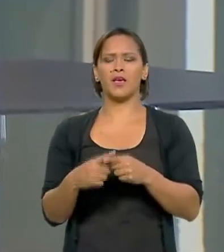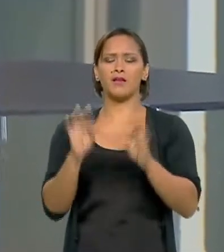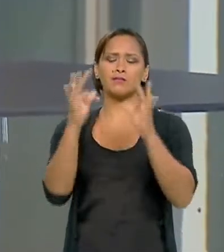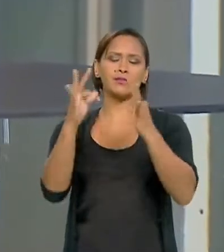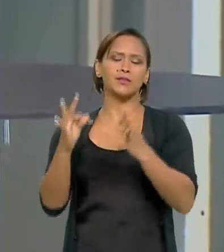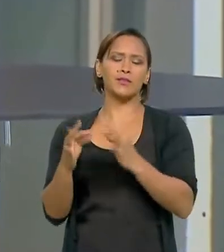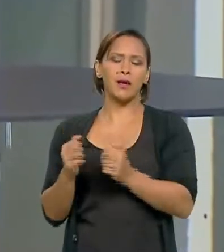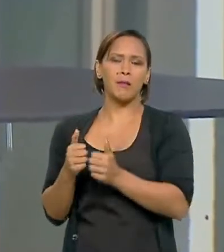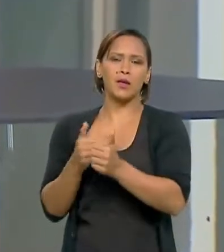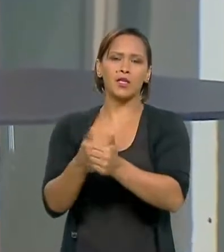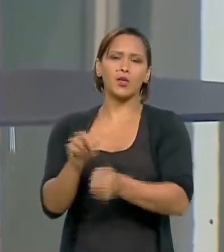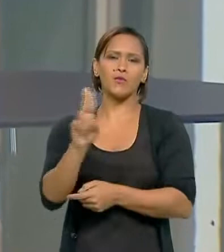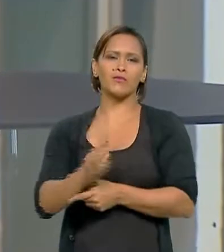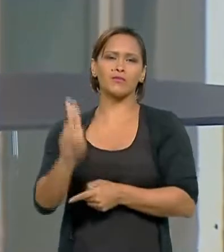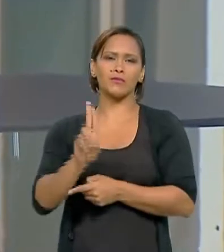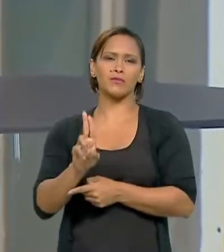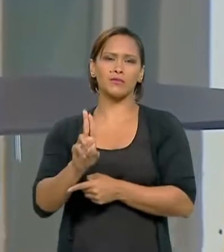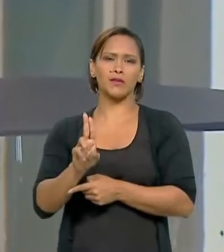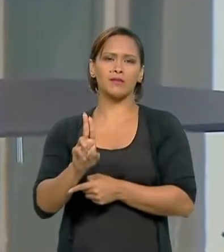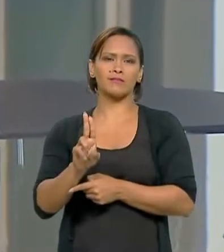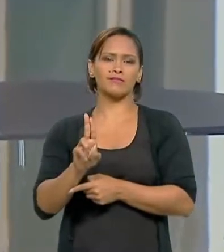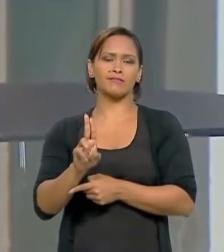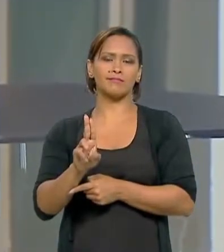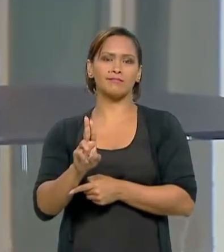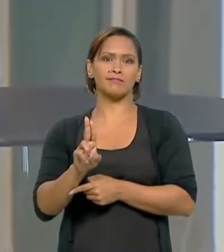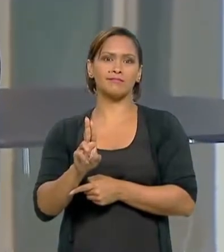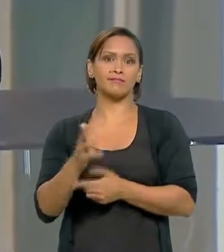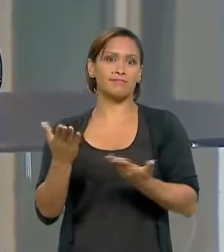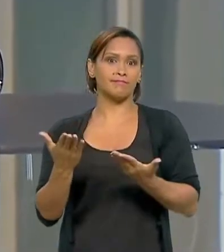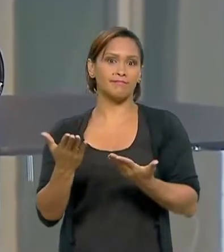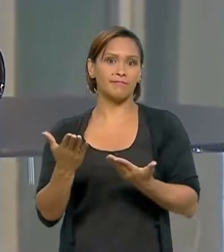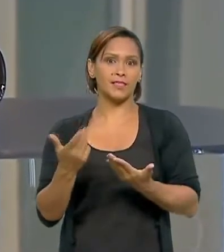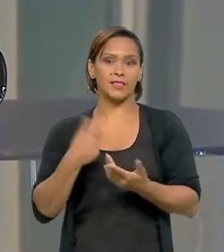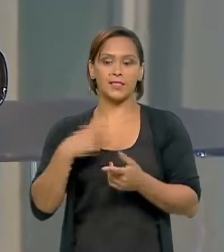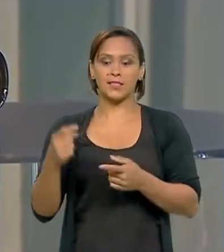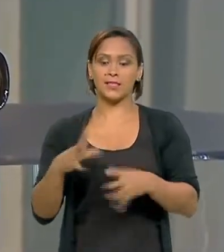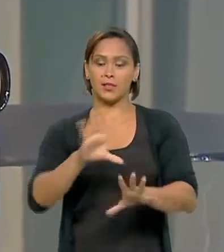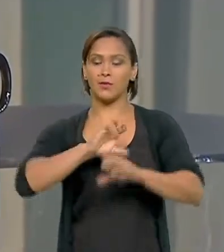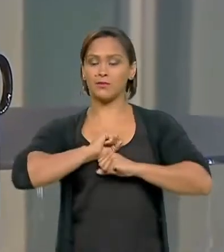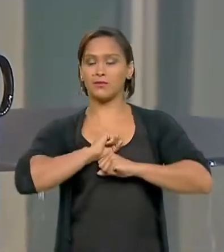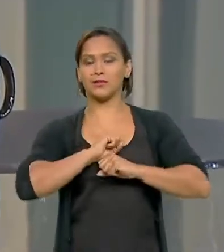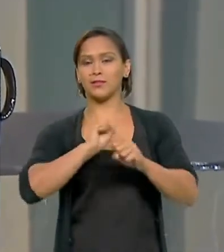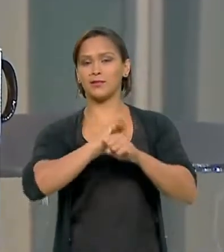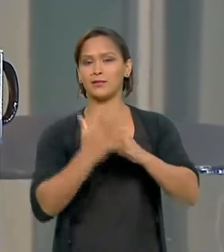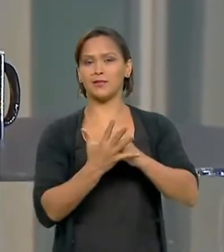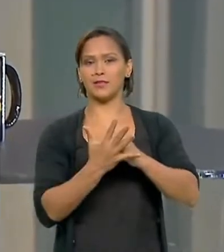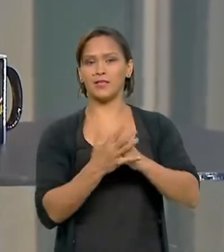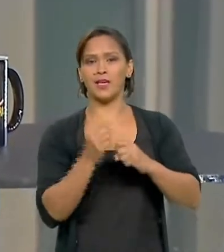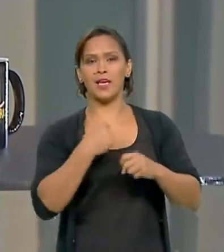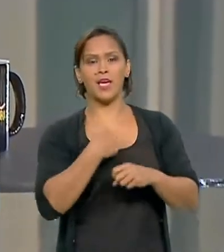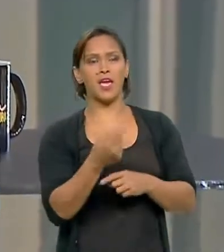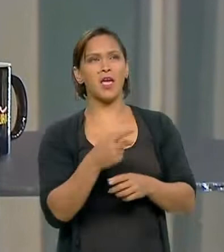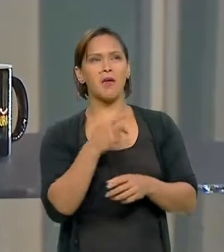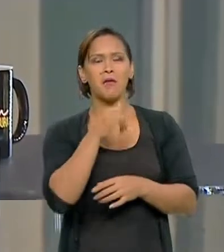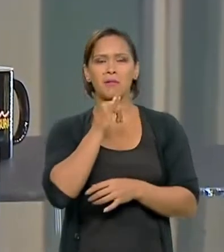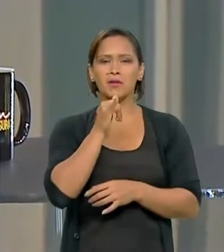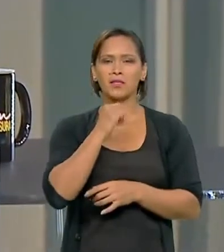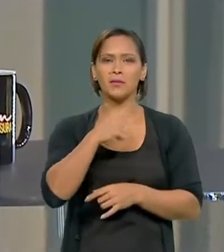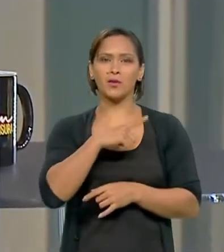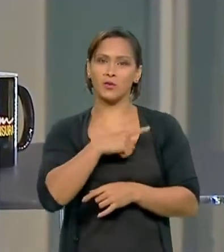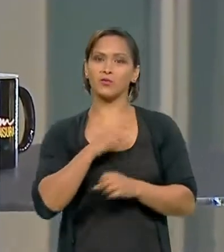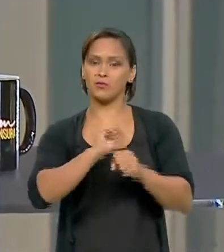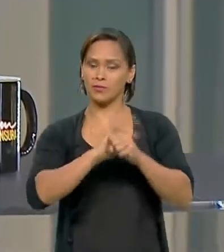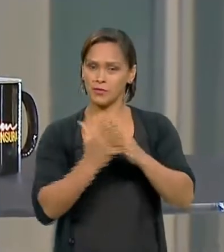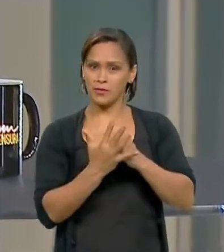eu vou me sujeitar se por acaso eu contrair a doença? Então, no meu caso, por exemplo, eu tive Covid